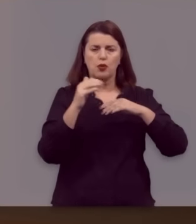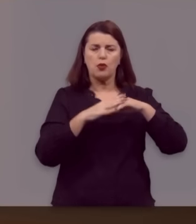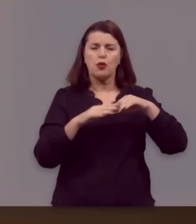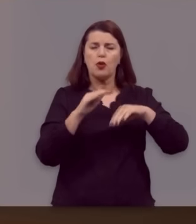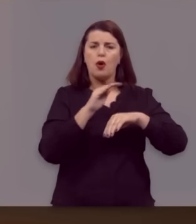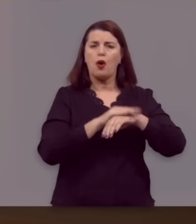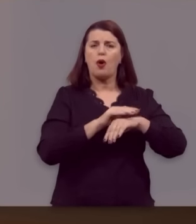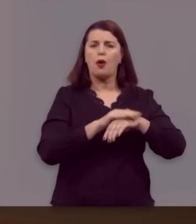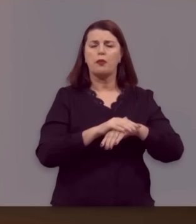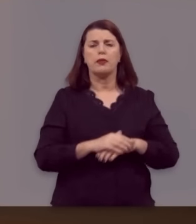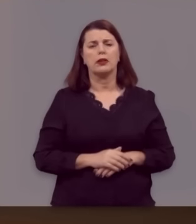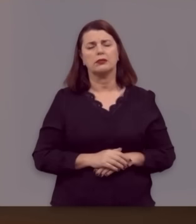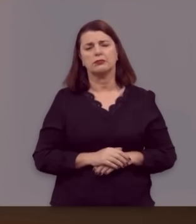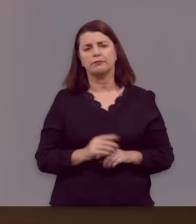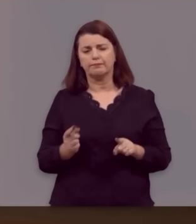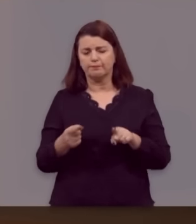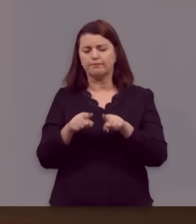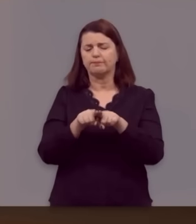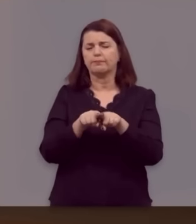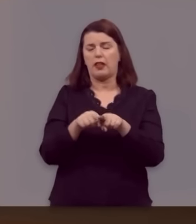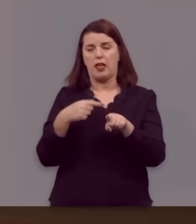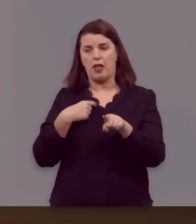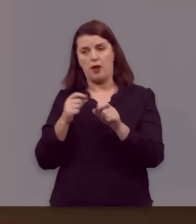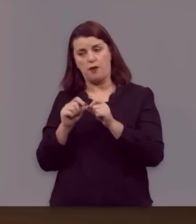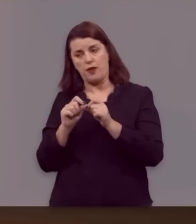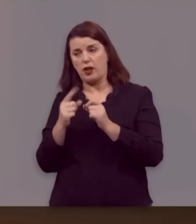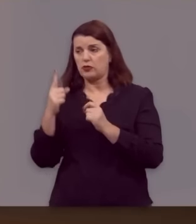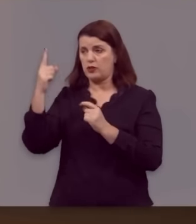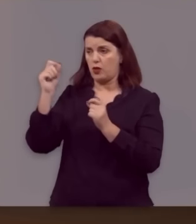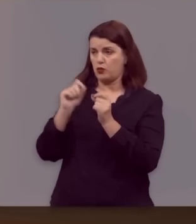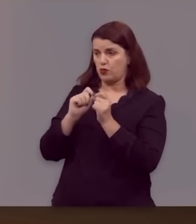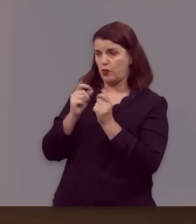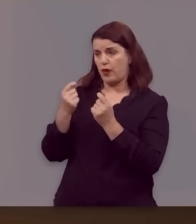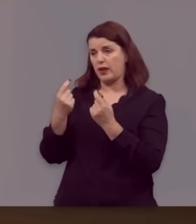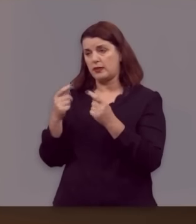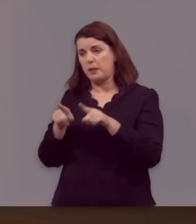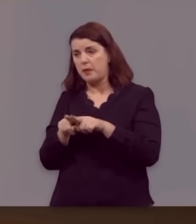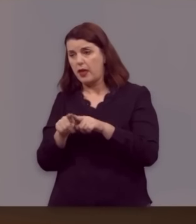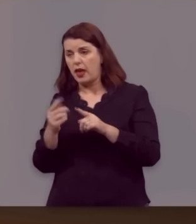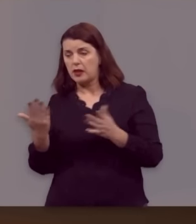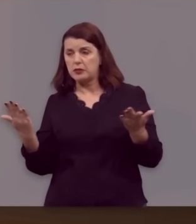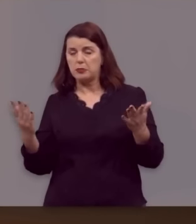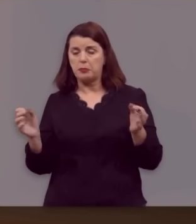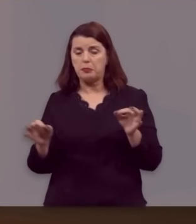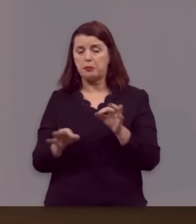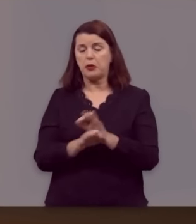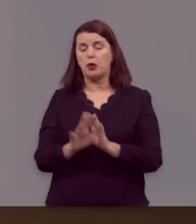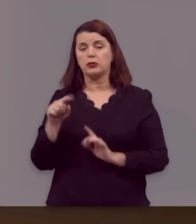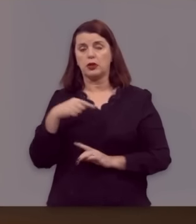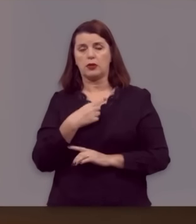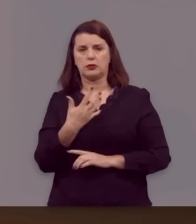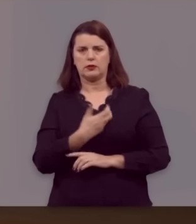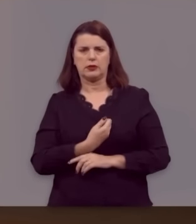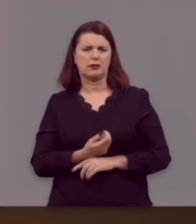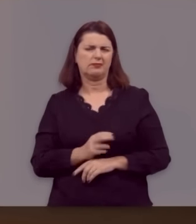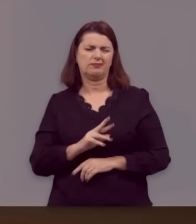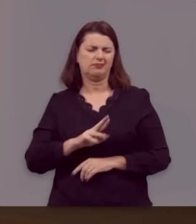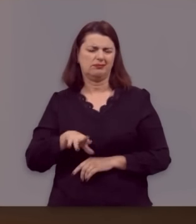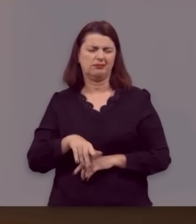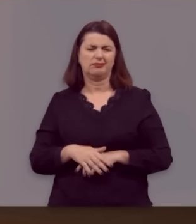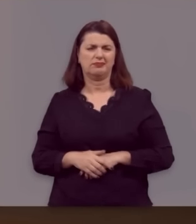É o sinergismo. Eu faço uma parte, Deus faz outra, então chega a conclusão final da nossa salvação.